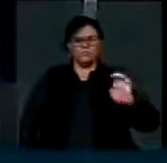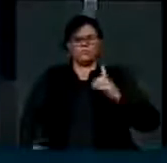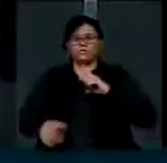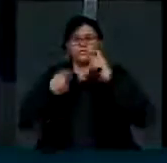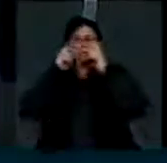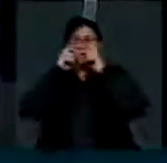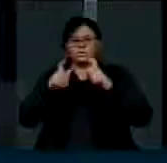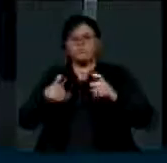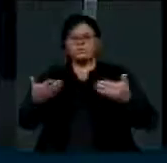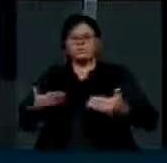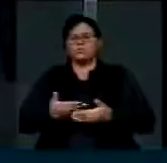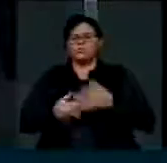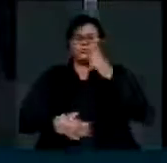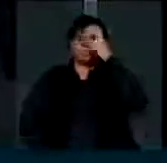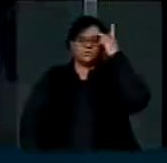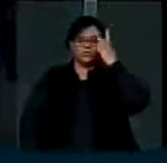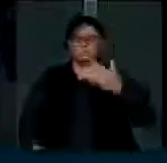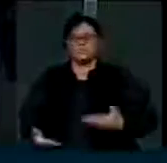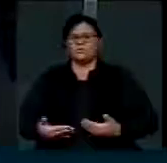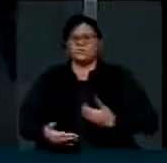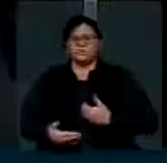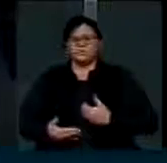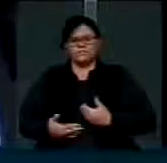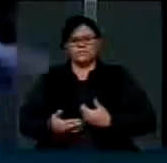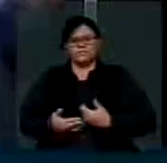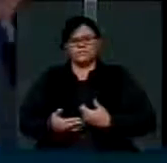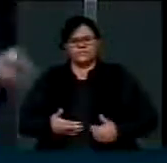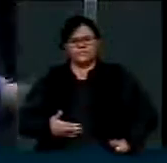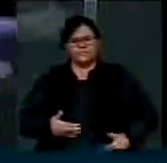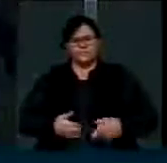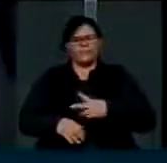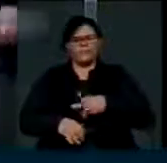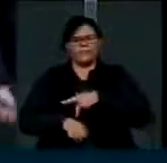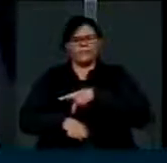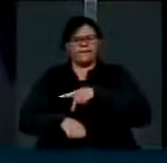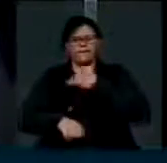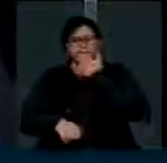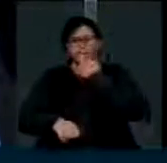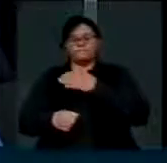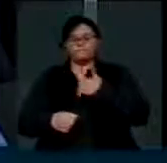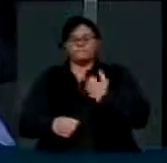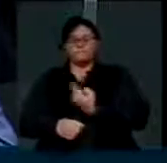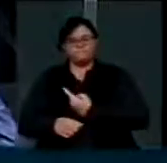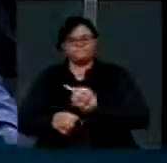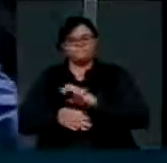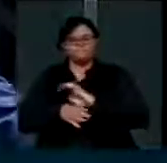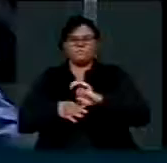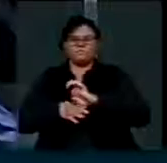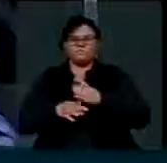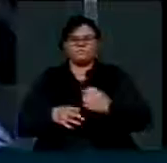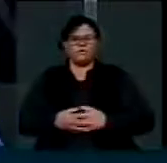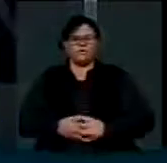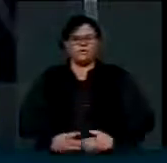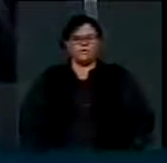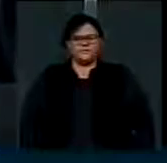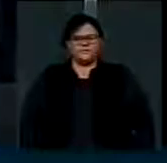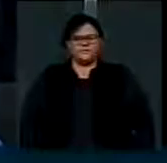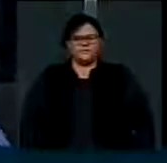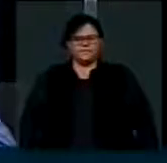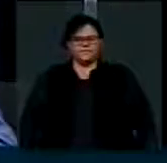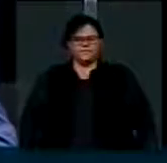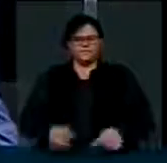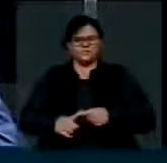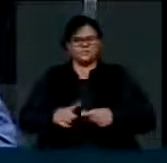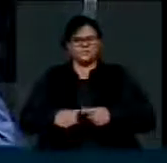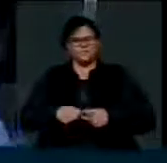hoje governam o nosso Estado, que não têm o mesmo compromisso que não tiveram durante tantos anos quando governaram a prefeitura de Aracaju e